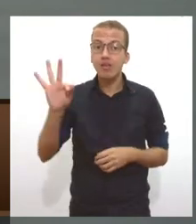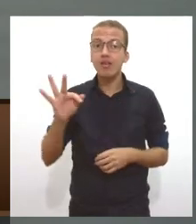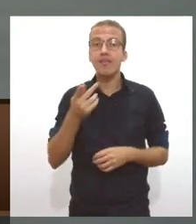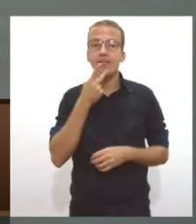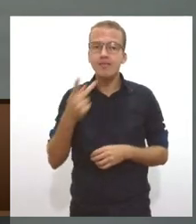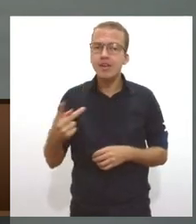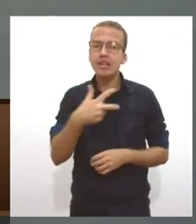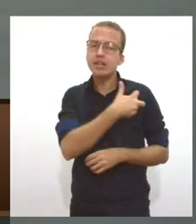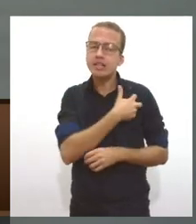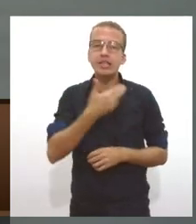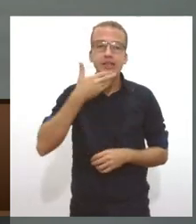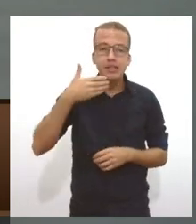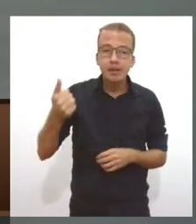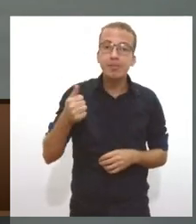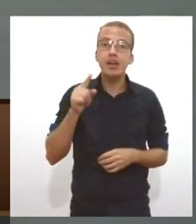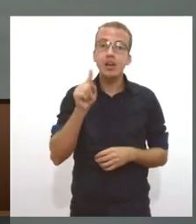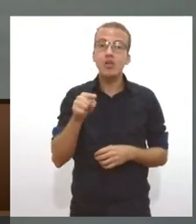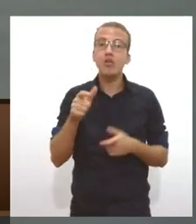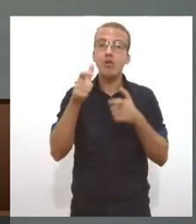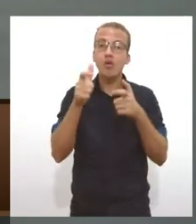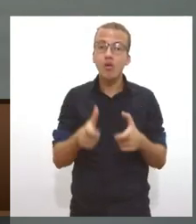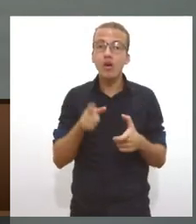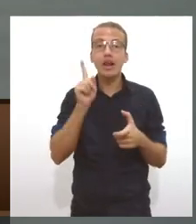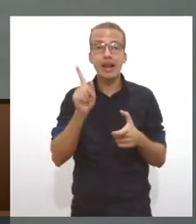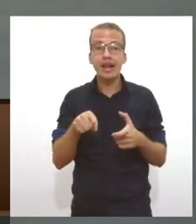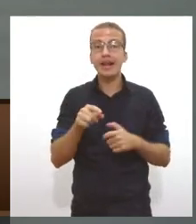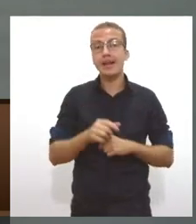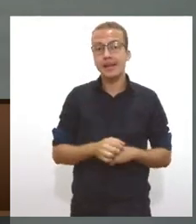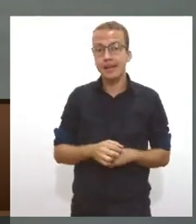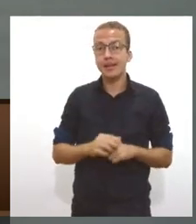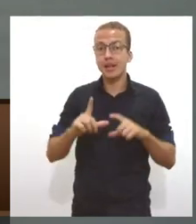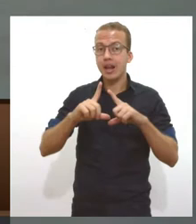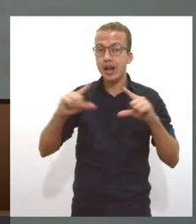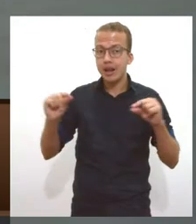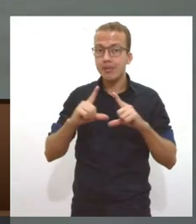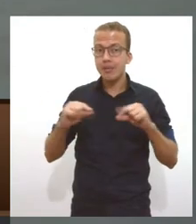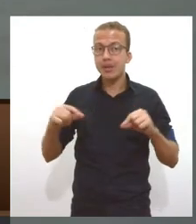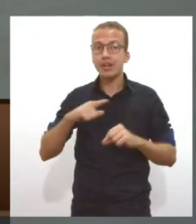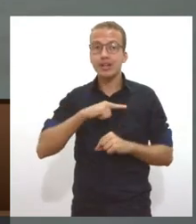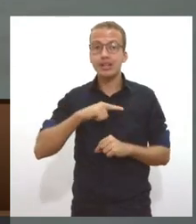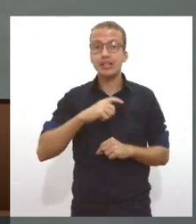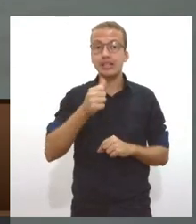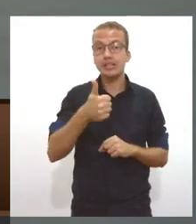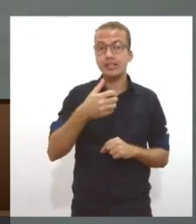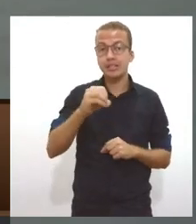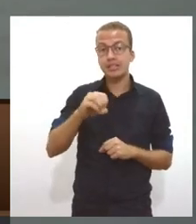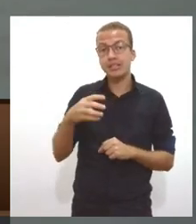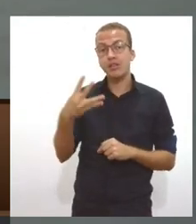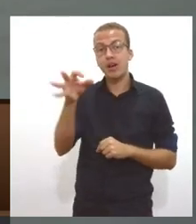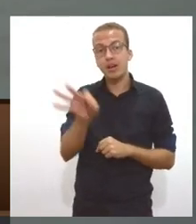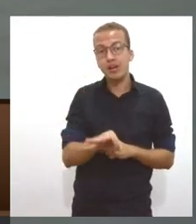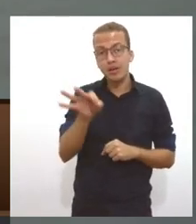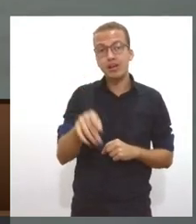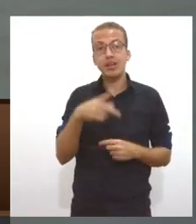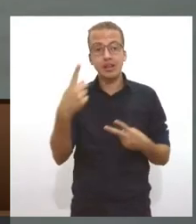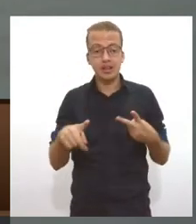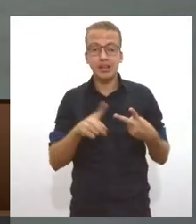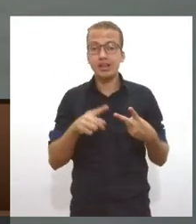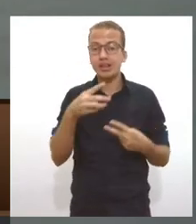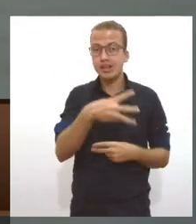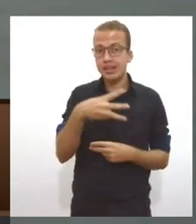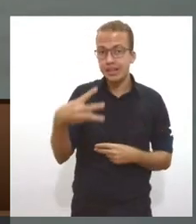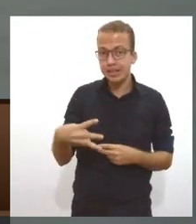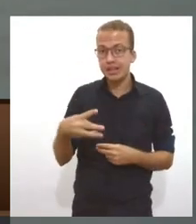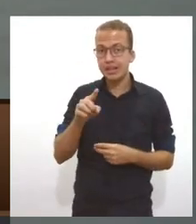vacinais foram registradas no Distrito Federal, com 104%, em Sergipe, 33,8%, no